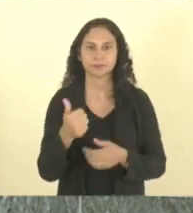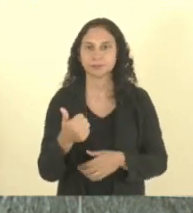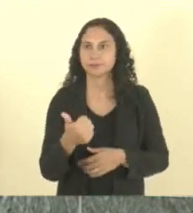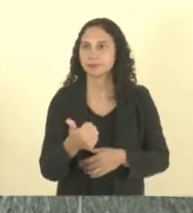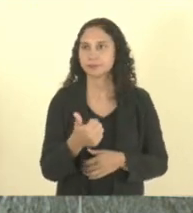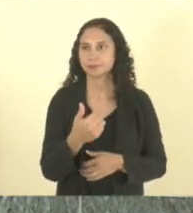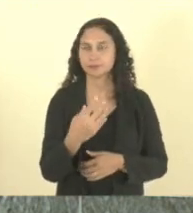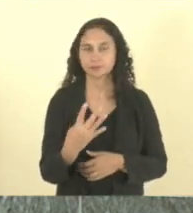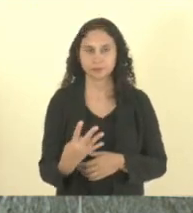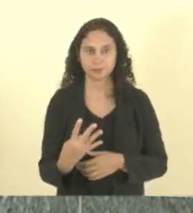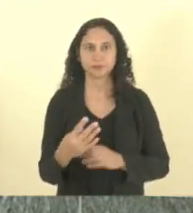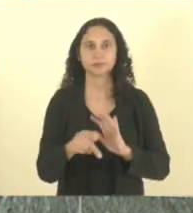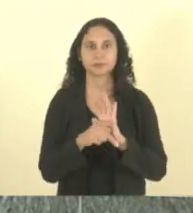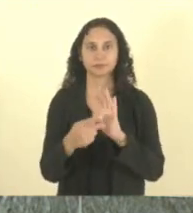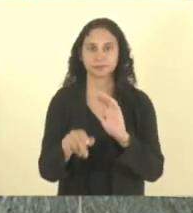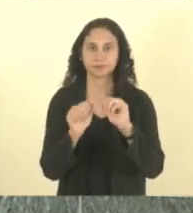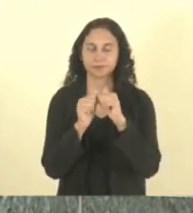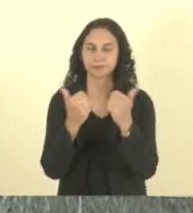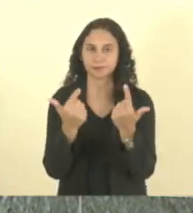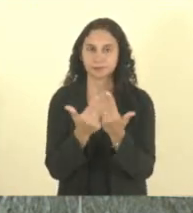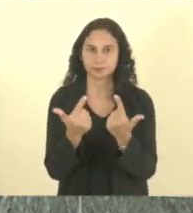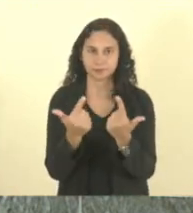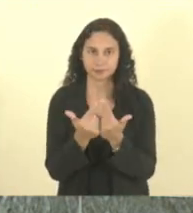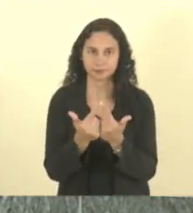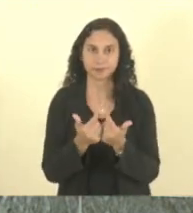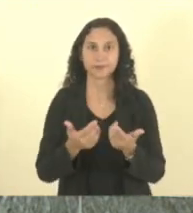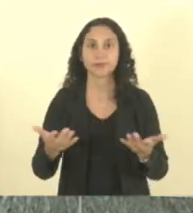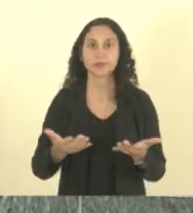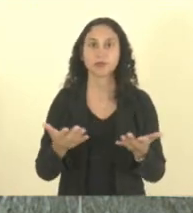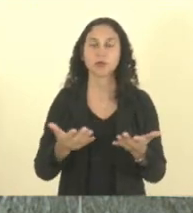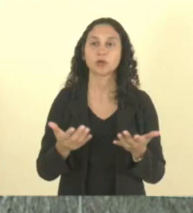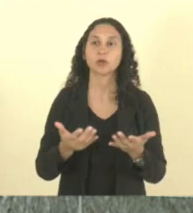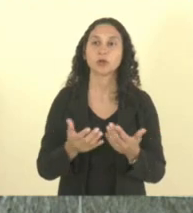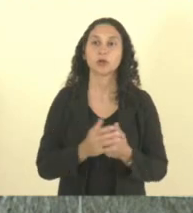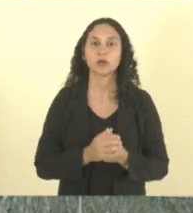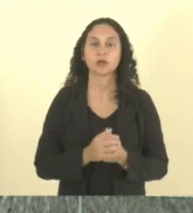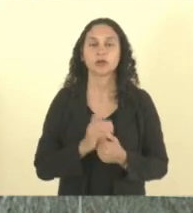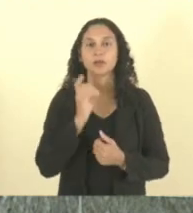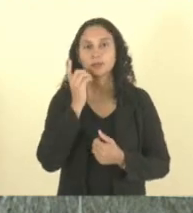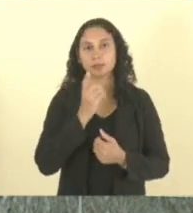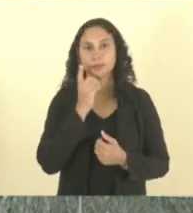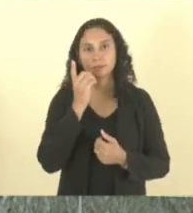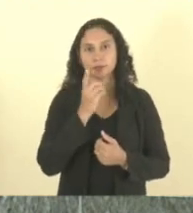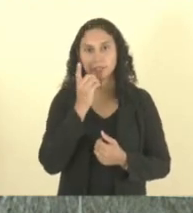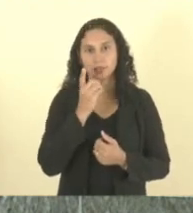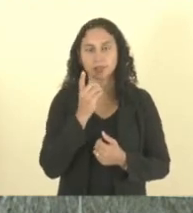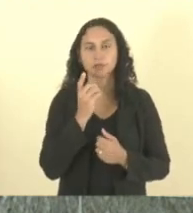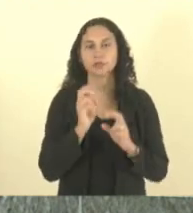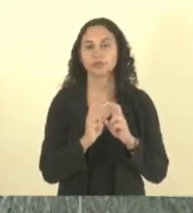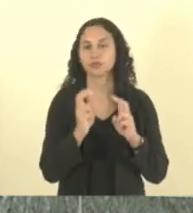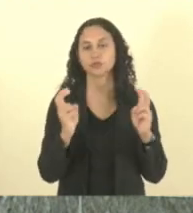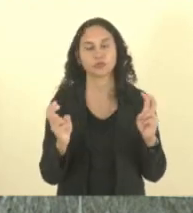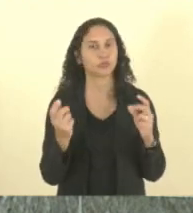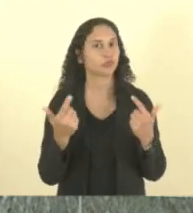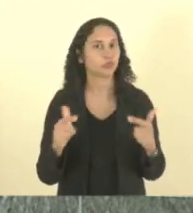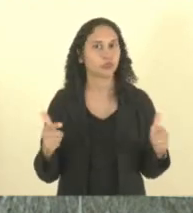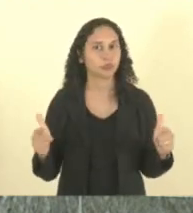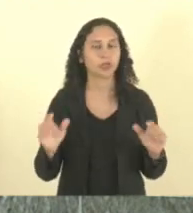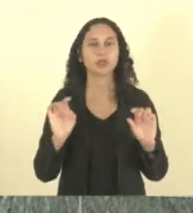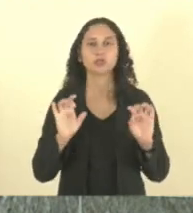inciso III do Regimento Interno, no momento não temos nenhum deputado ou deputada de forma online, virtual, só temos